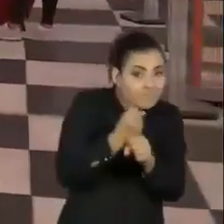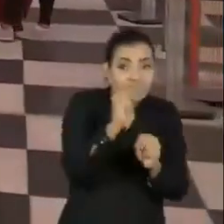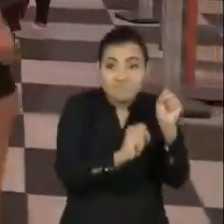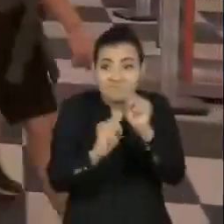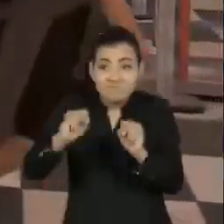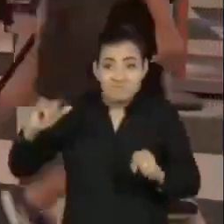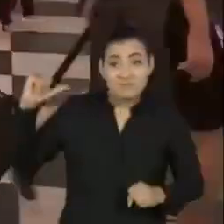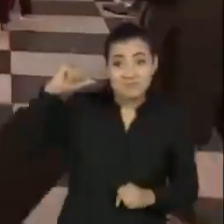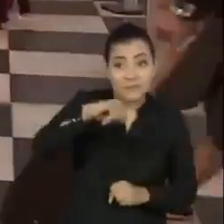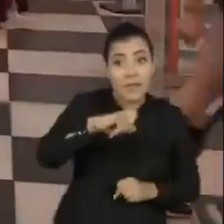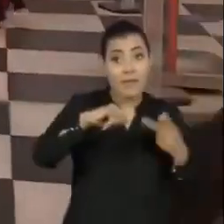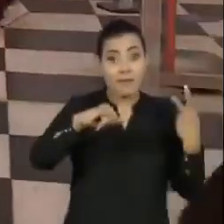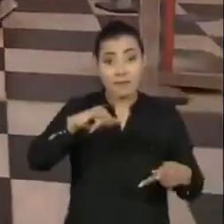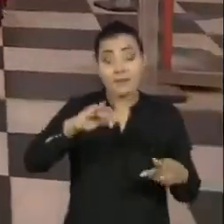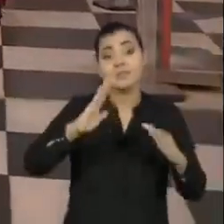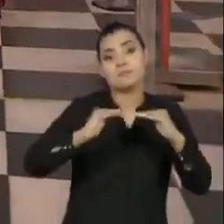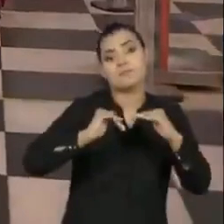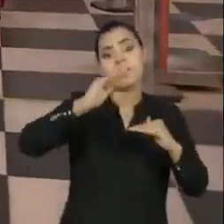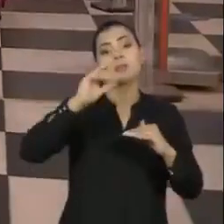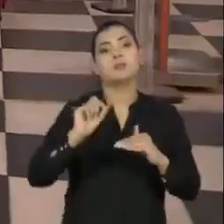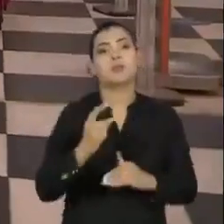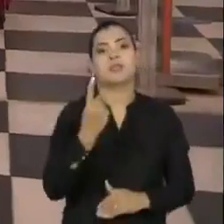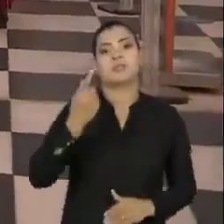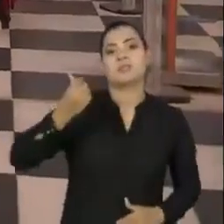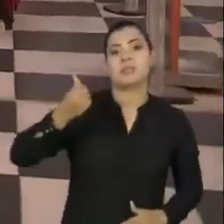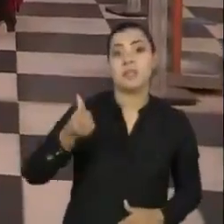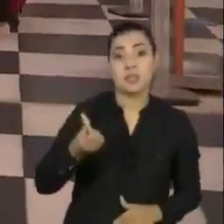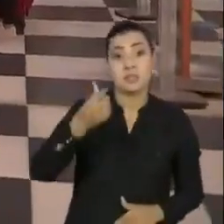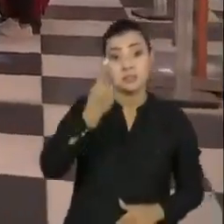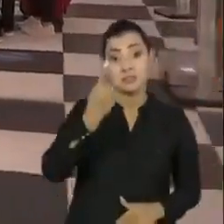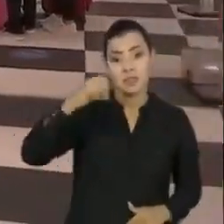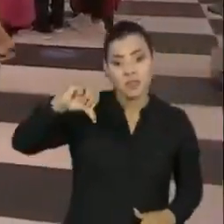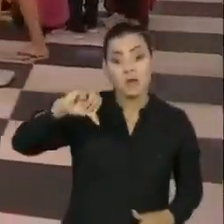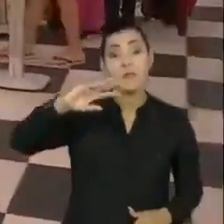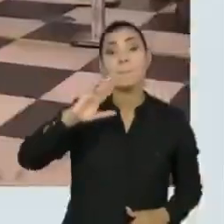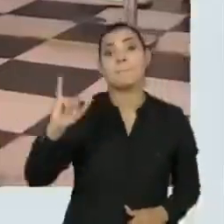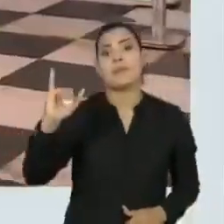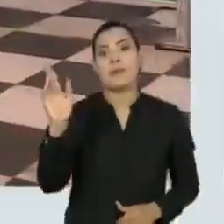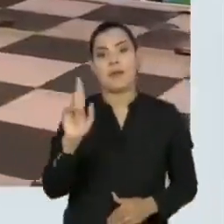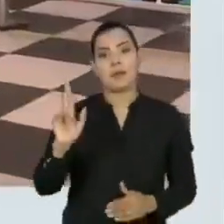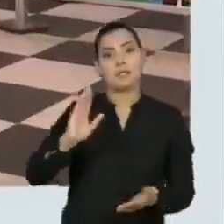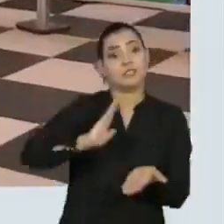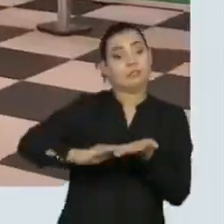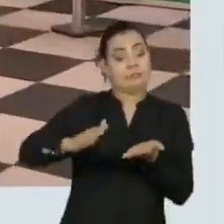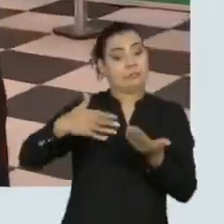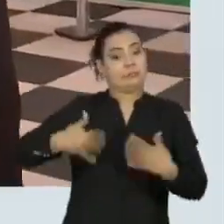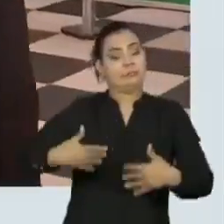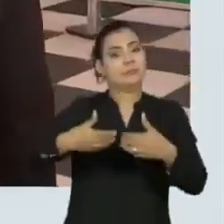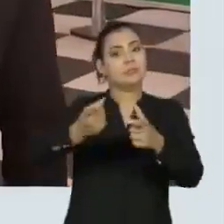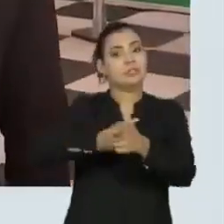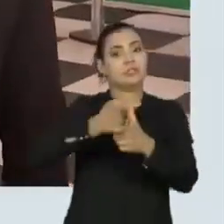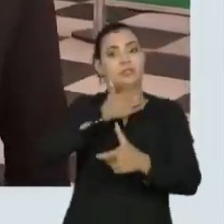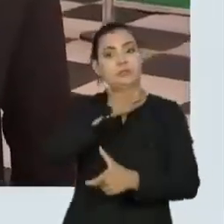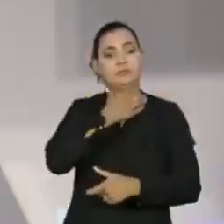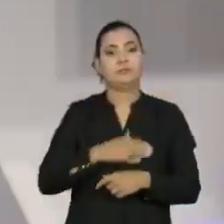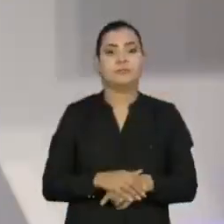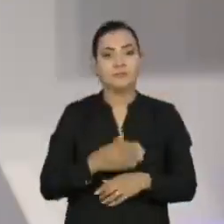aéreas aqui no Brasil já ultrapassa R$ 19 bilhões. Joyce. Ok, Eduardo. Obrigada. Boa tarde. Obrigada.